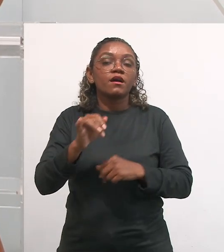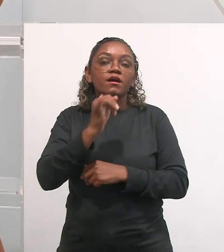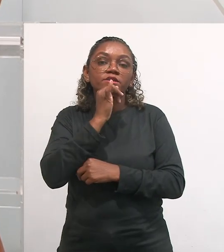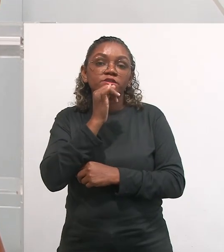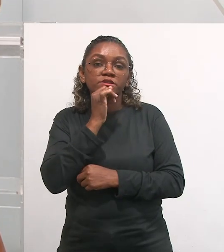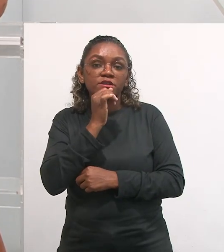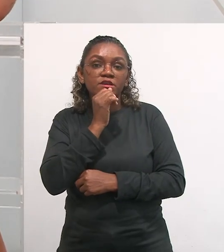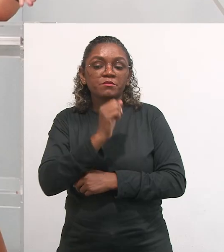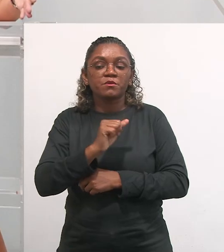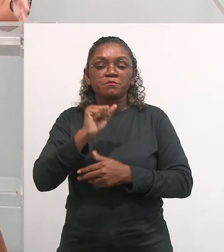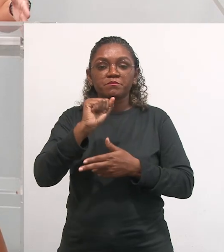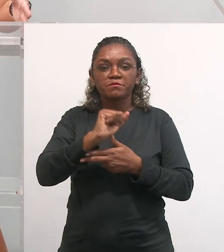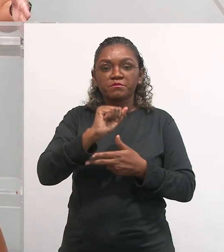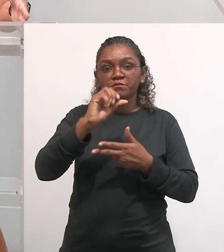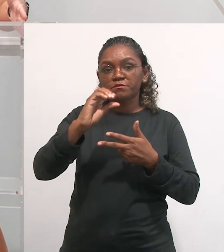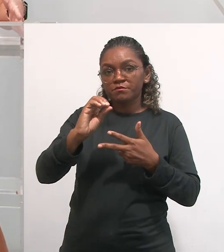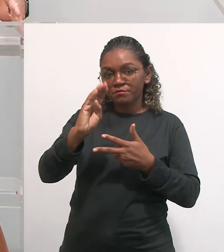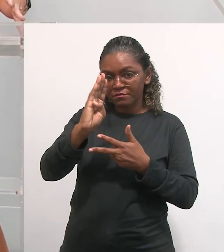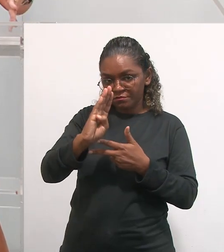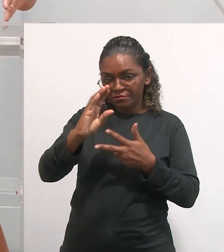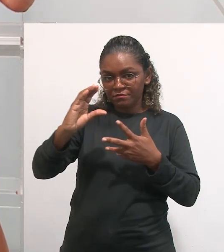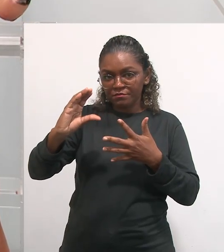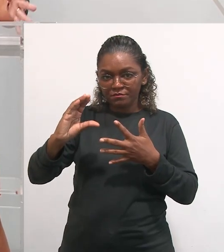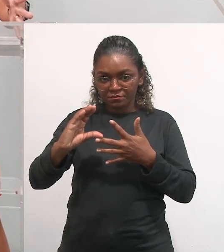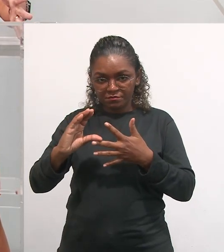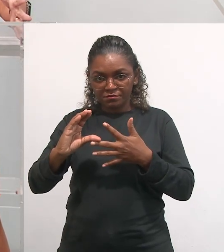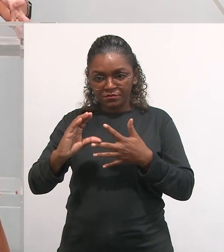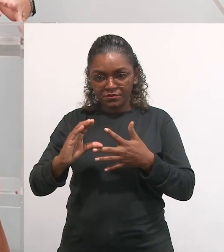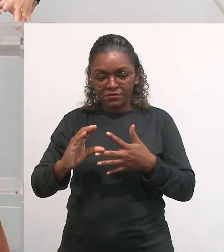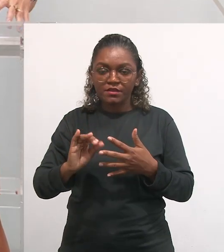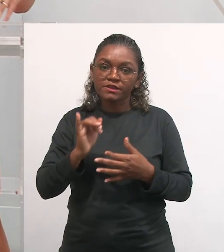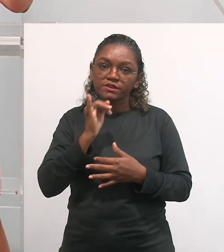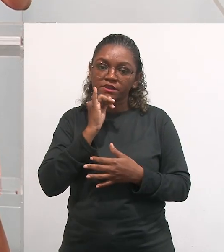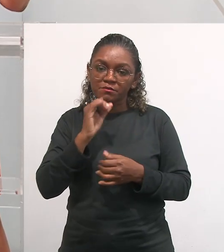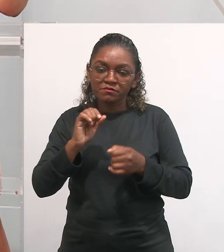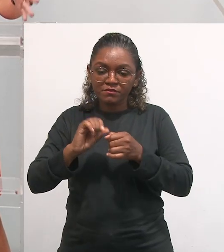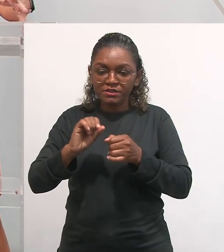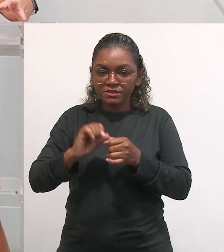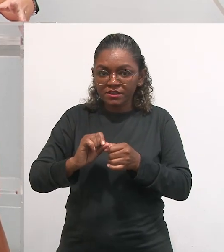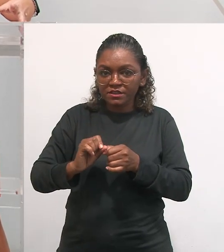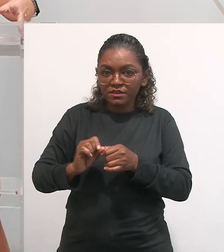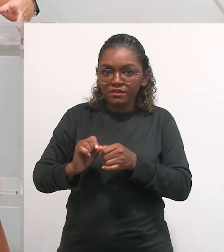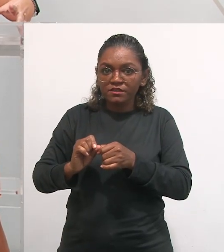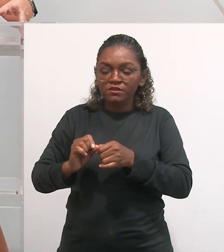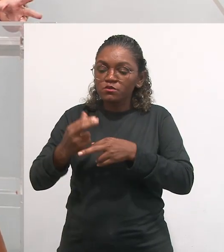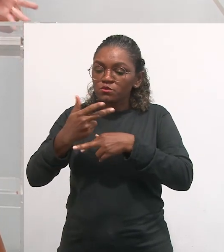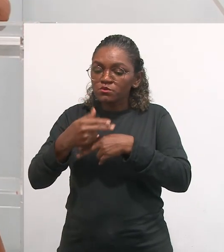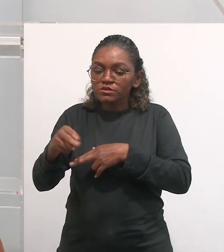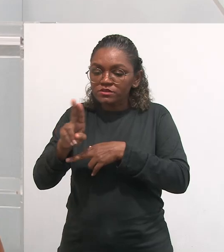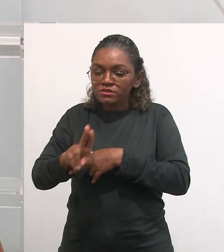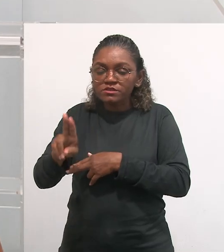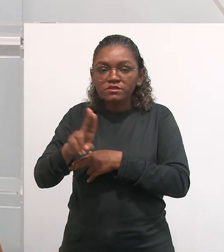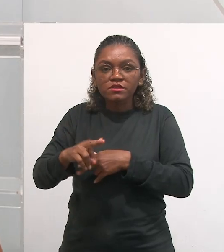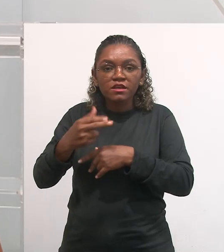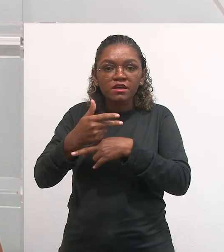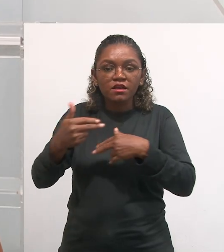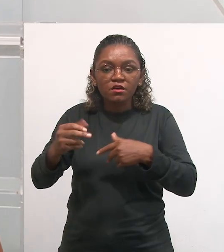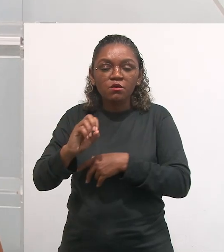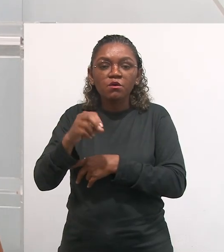exemplo da alfabetização saiu do pegar o lápis ou do fazer o A com a massinha até